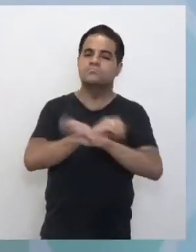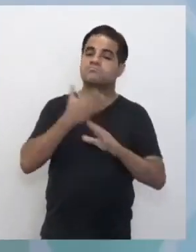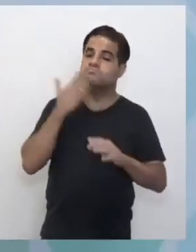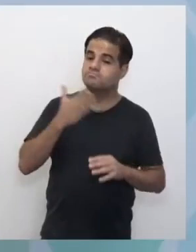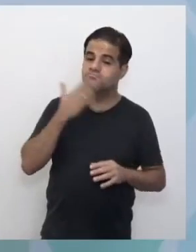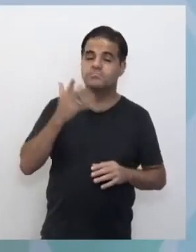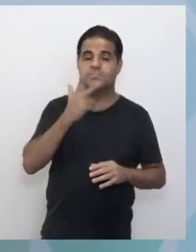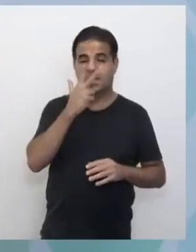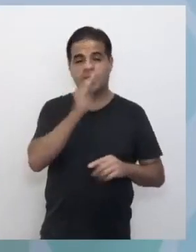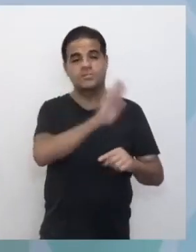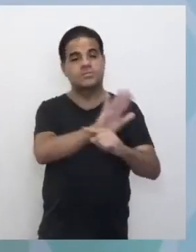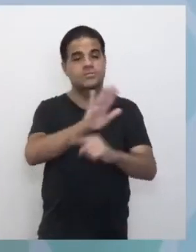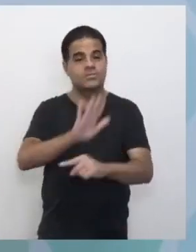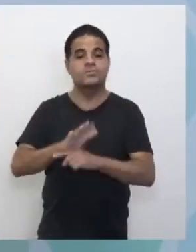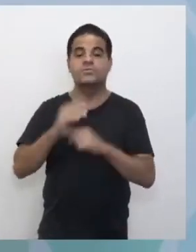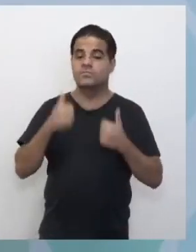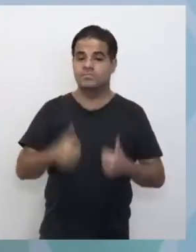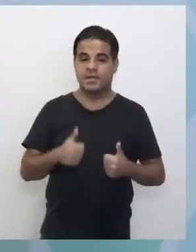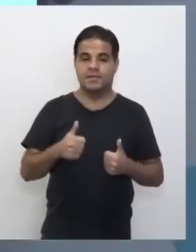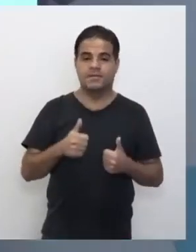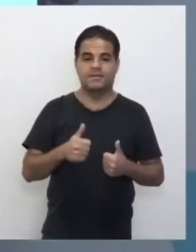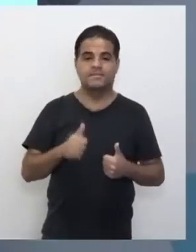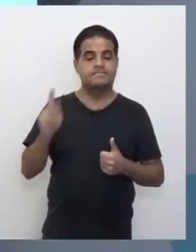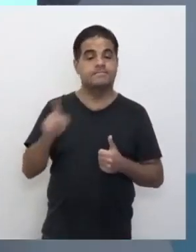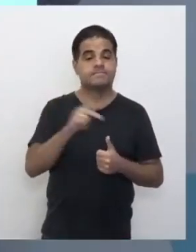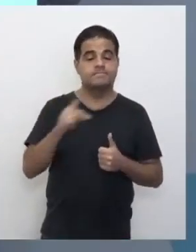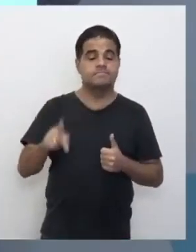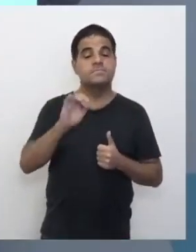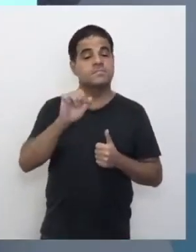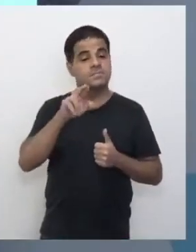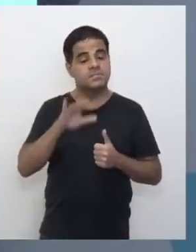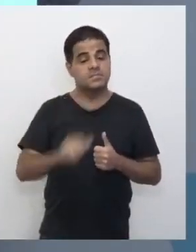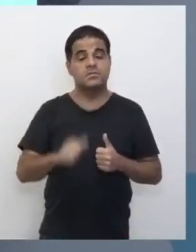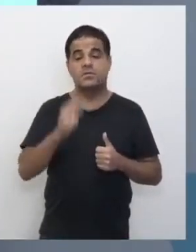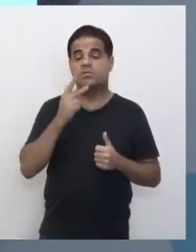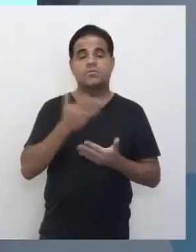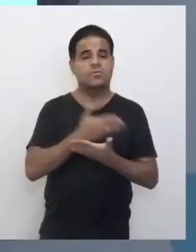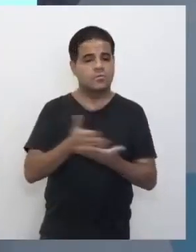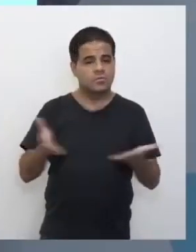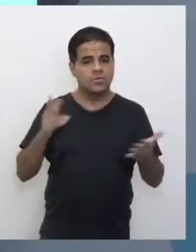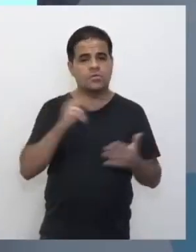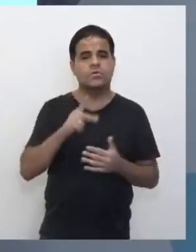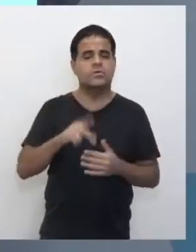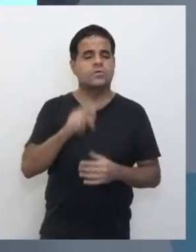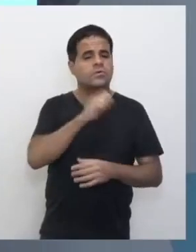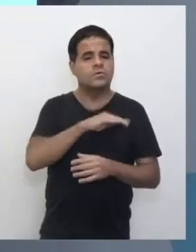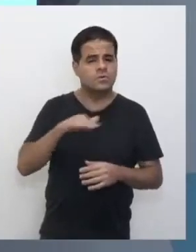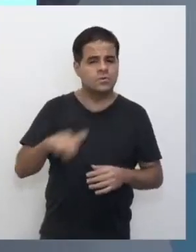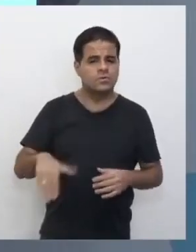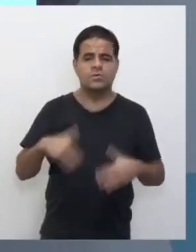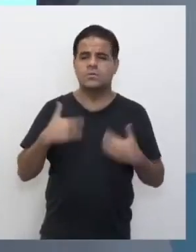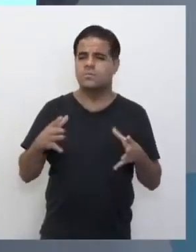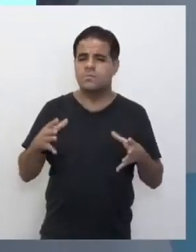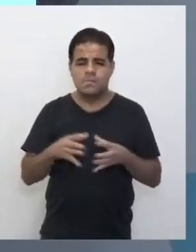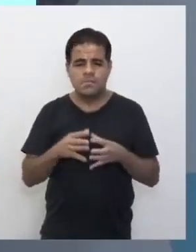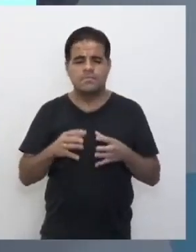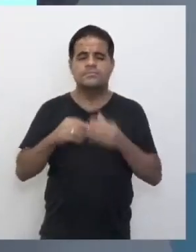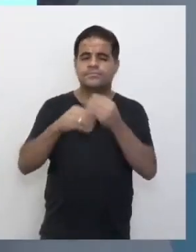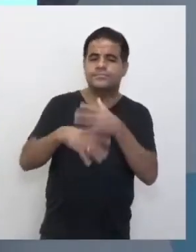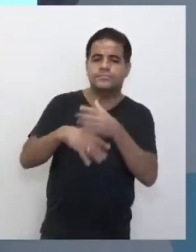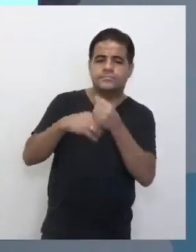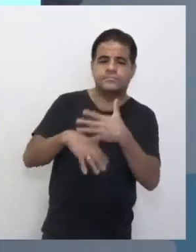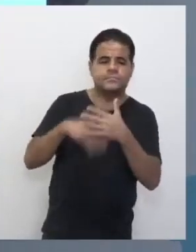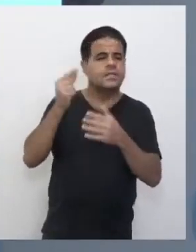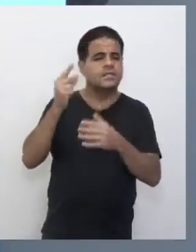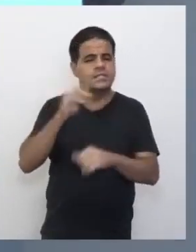Então, acho que ajudou bastante. É, ó, a professora, Erika, falou só professores online. Os alunos estão nas turmas, professores, né? O chat, né,